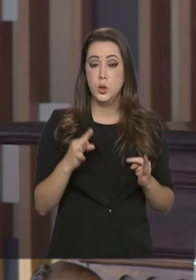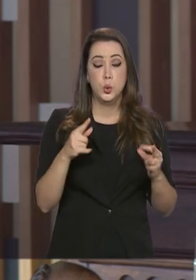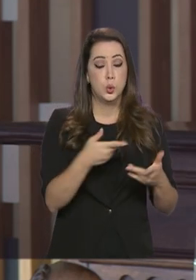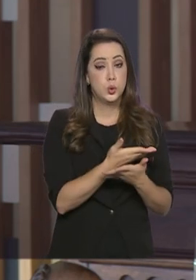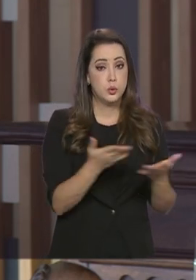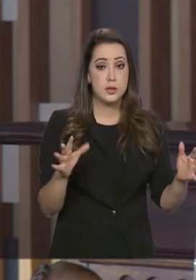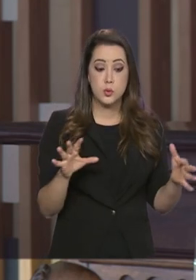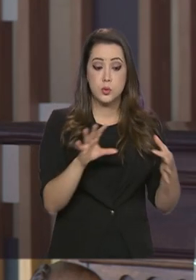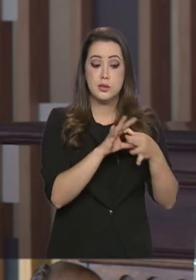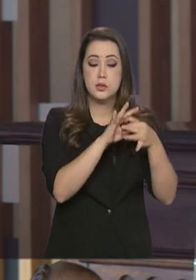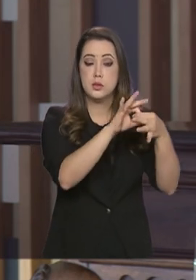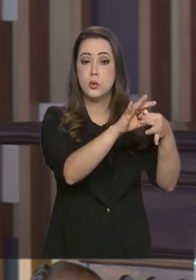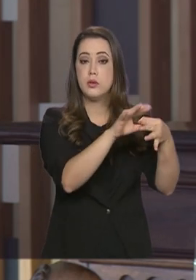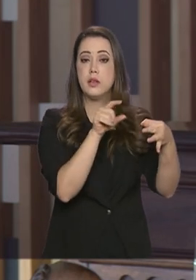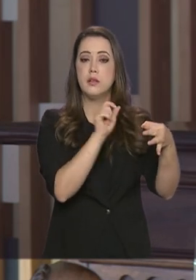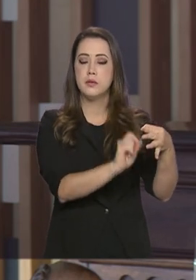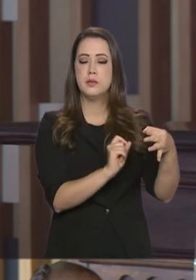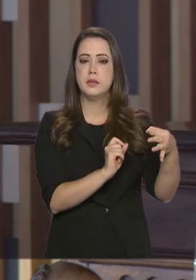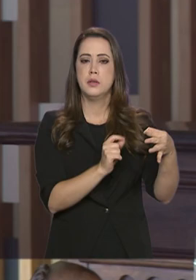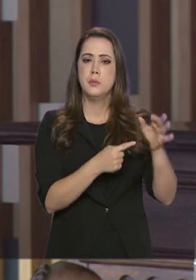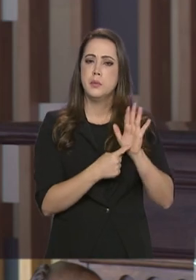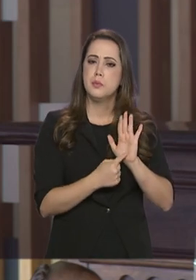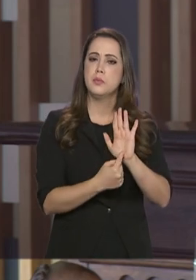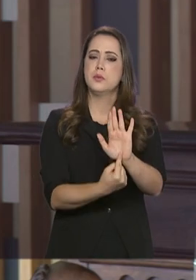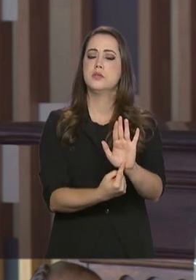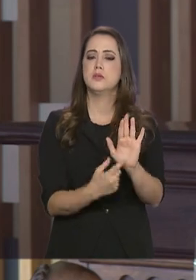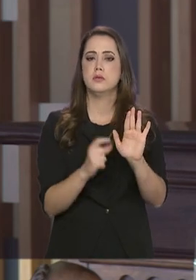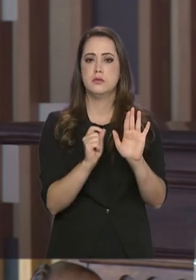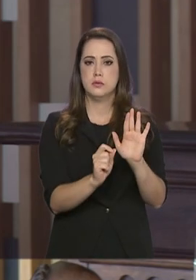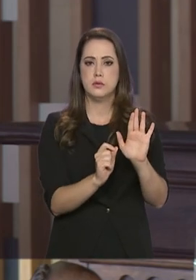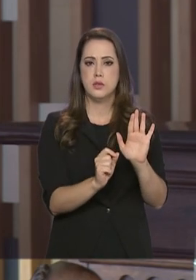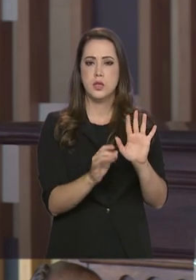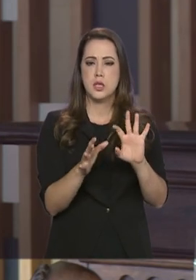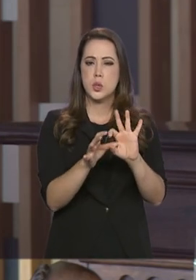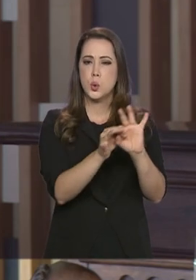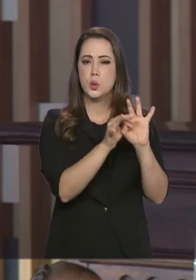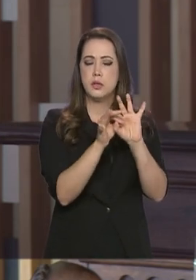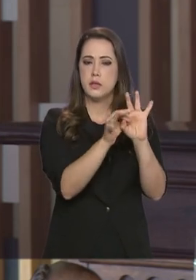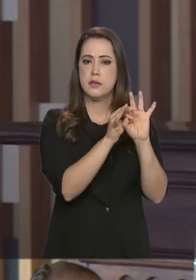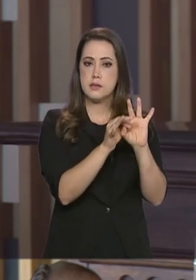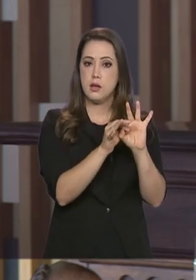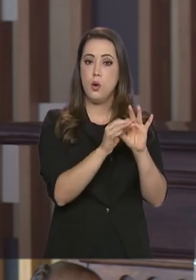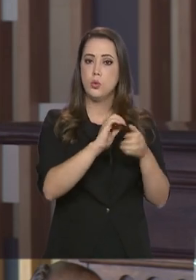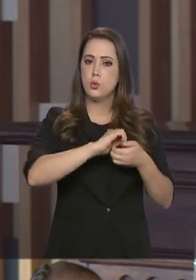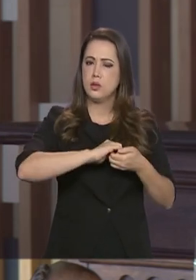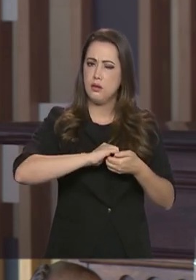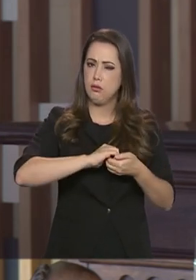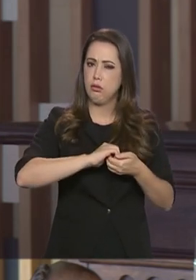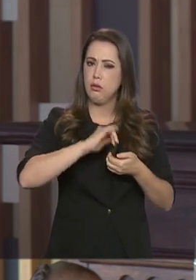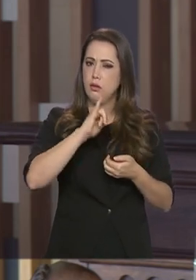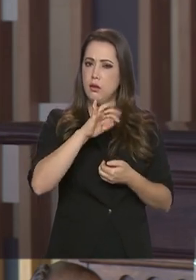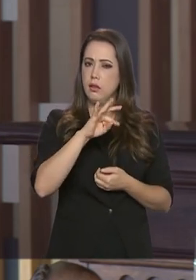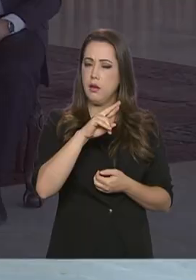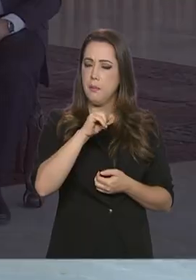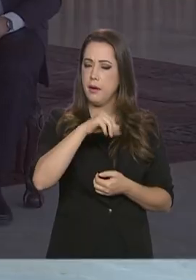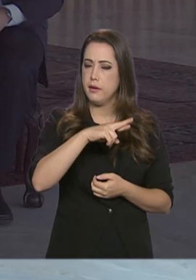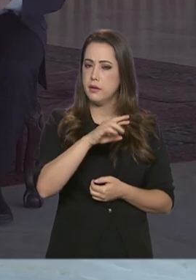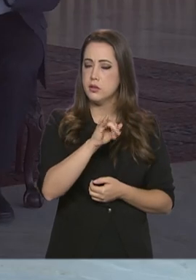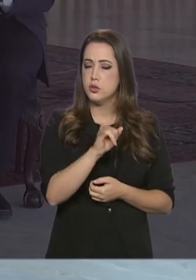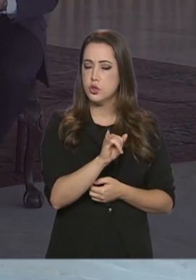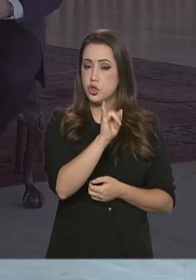que tudo isso se soma para mostrar essa conexão do Itamaraty com a sociedade brasileira.